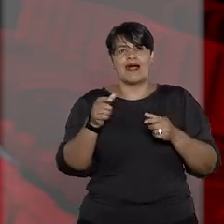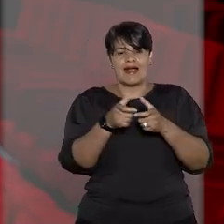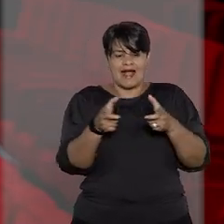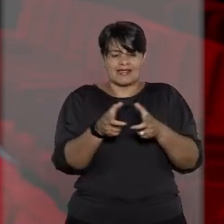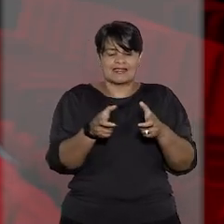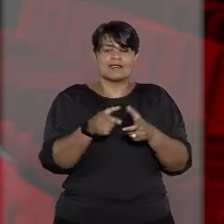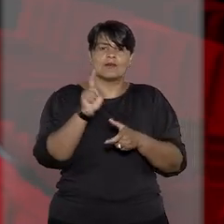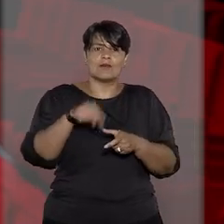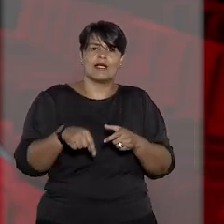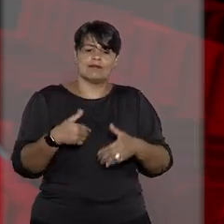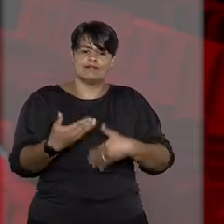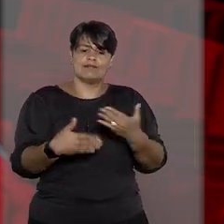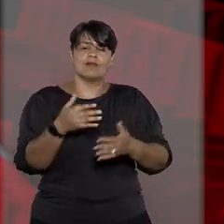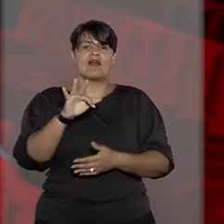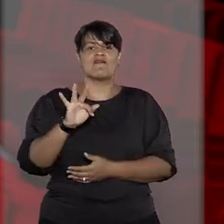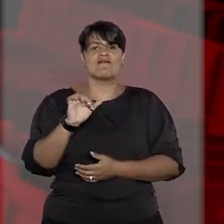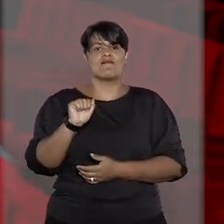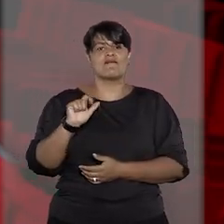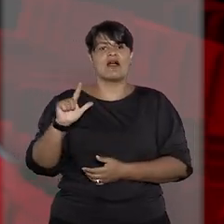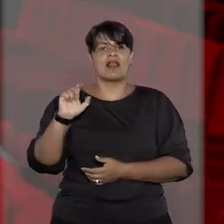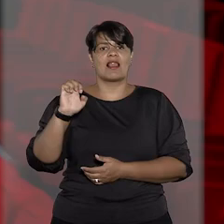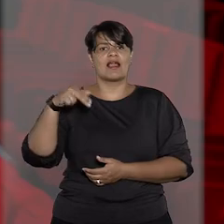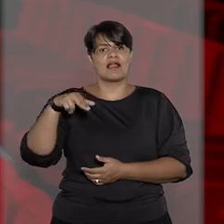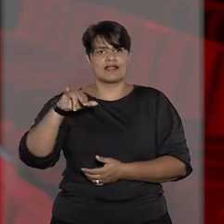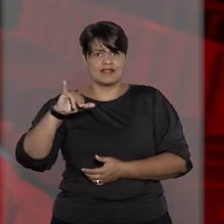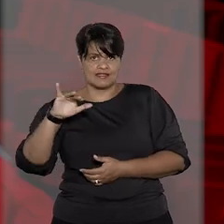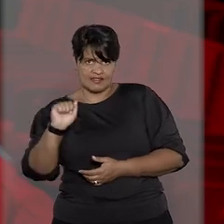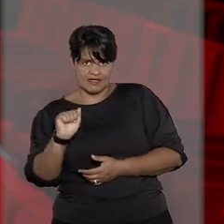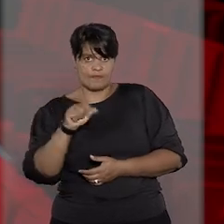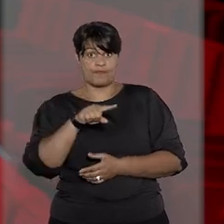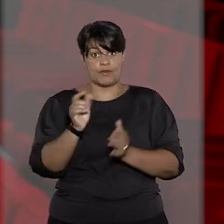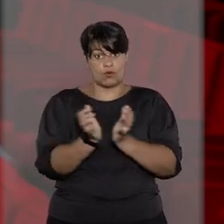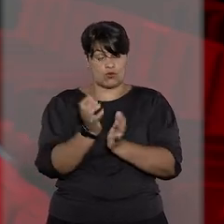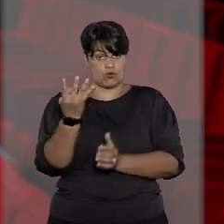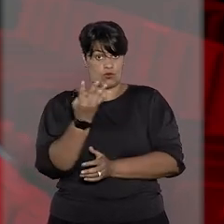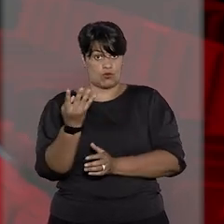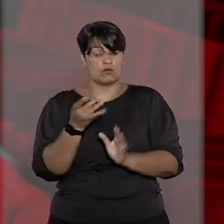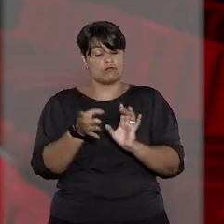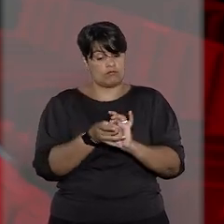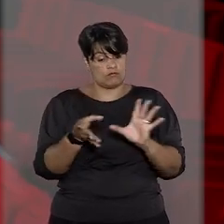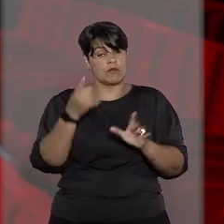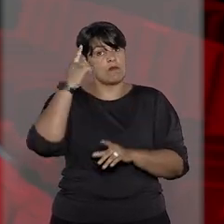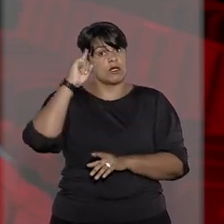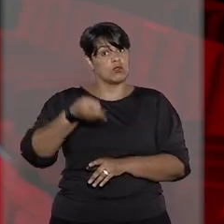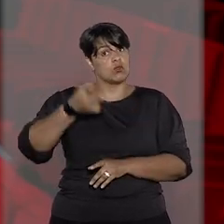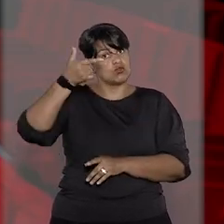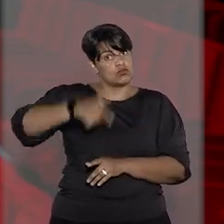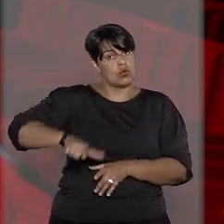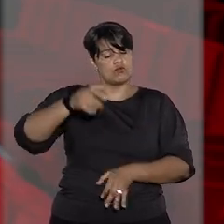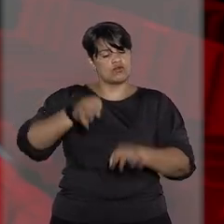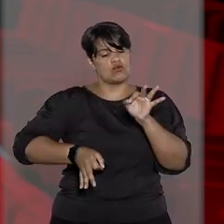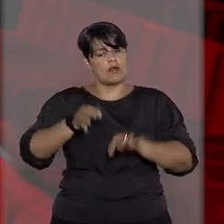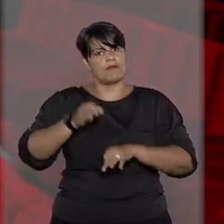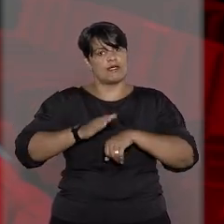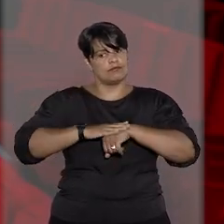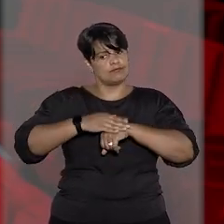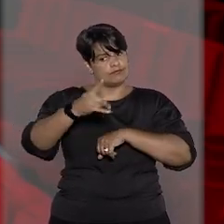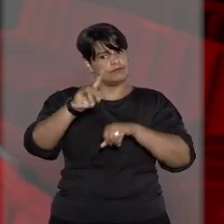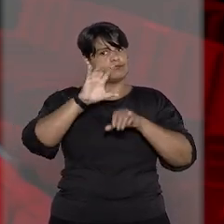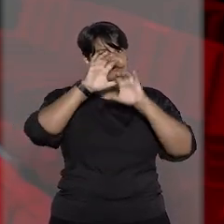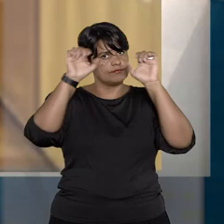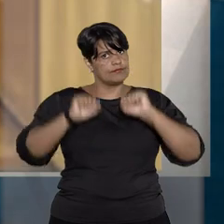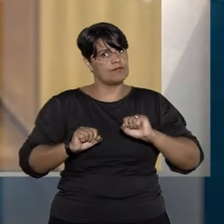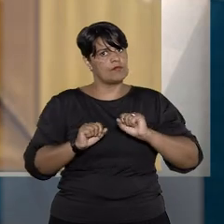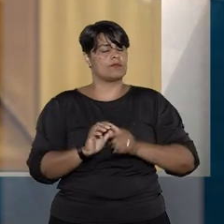processo de falência. A quarta turma deu provimento ao recurso e determinou um novo julgamento do caso pelo Tribunal de